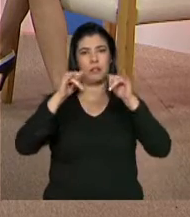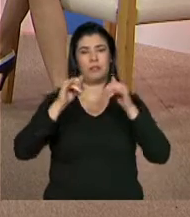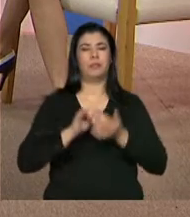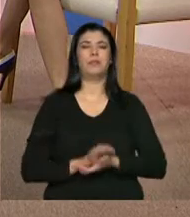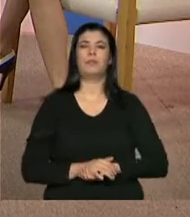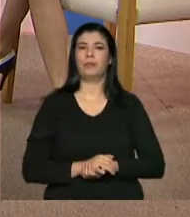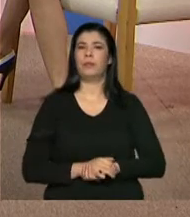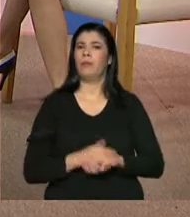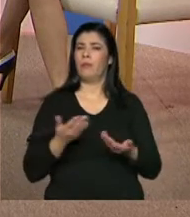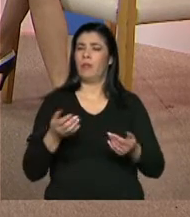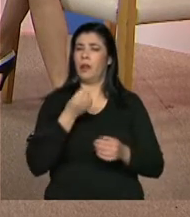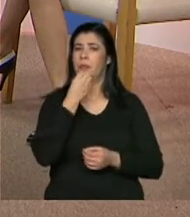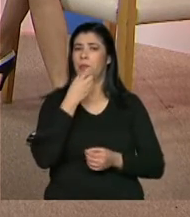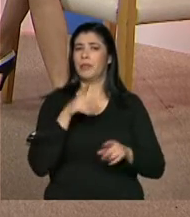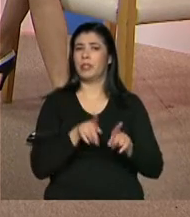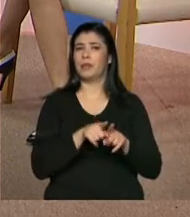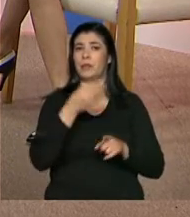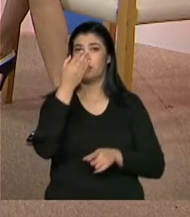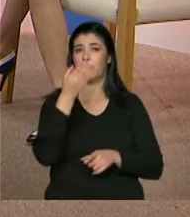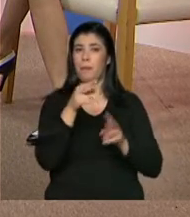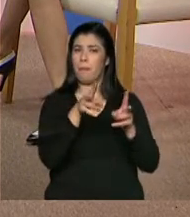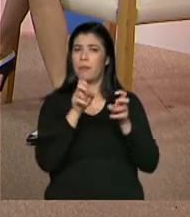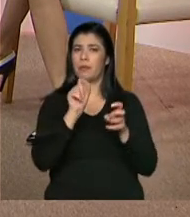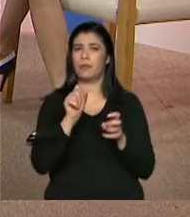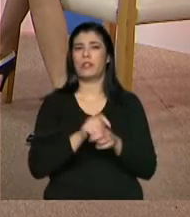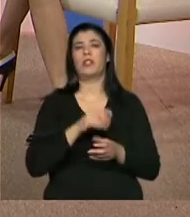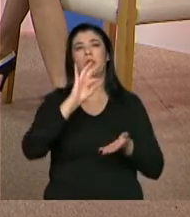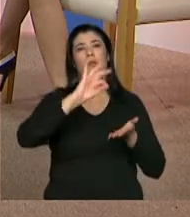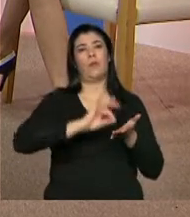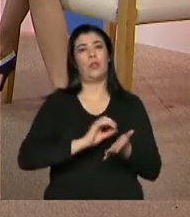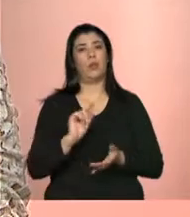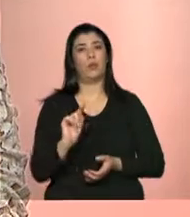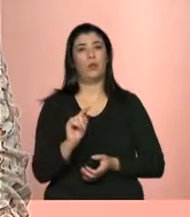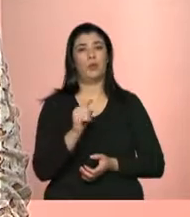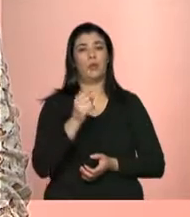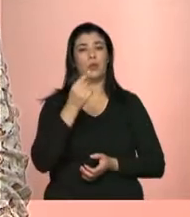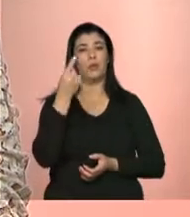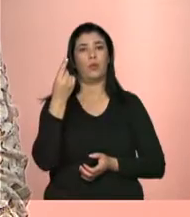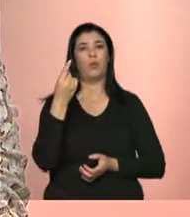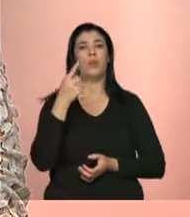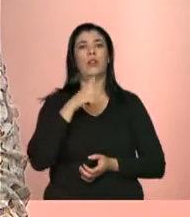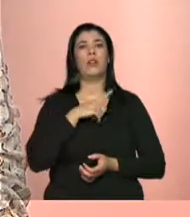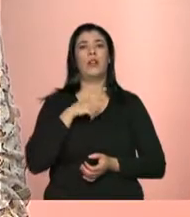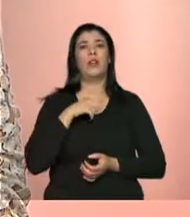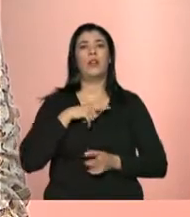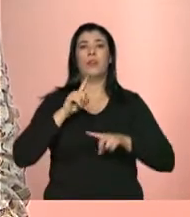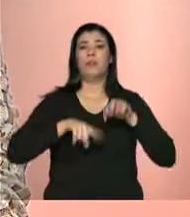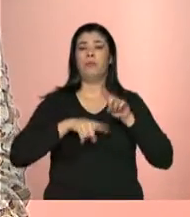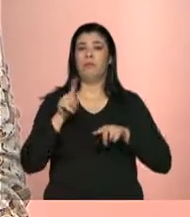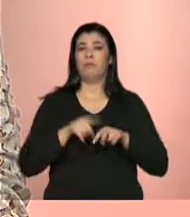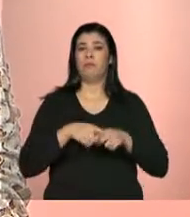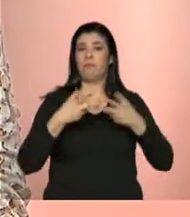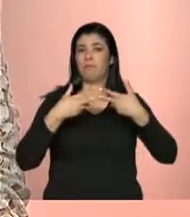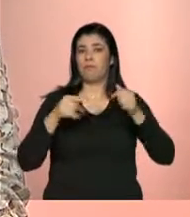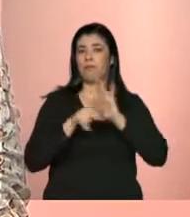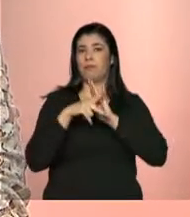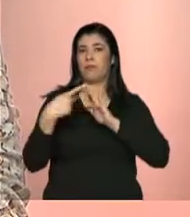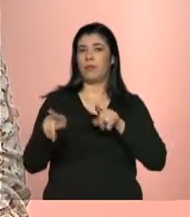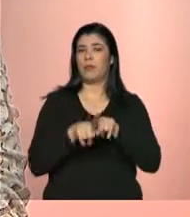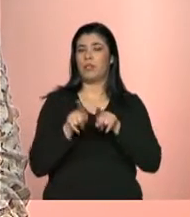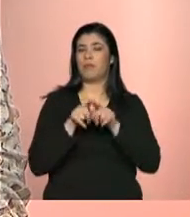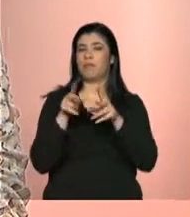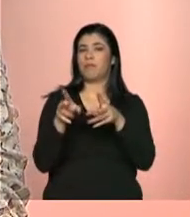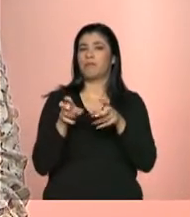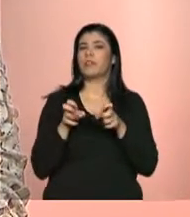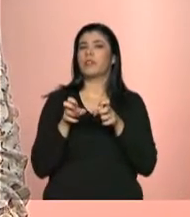também, assim, que o cadastro único, ele é um instrumento de identificação, né? De caracterização e justamente de identificação